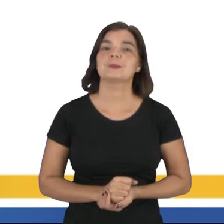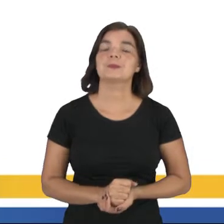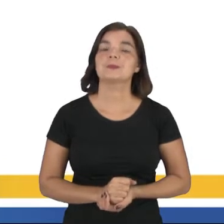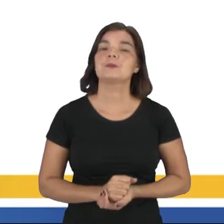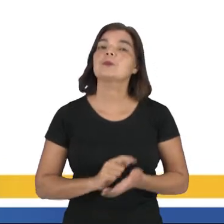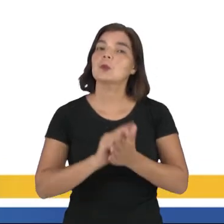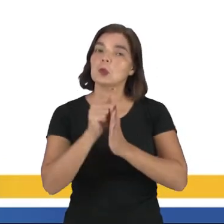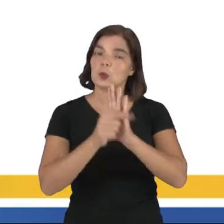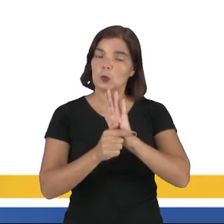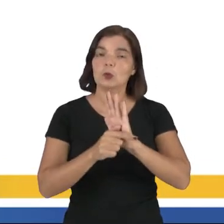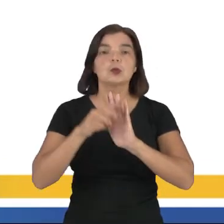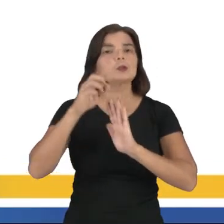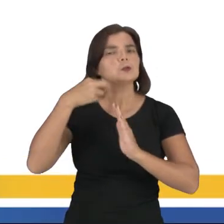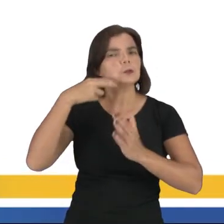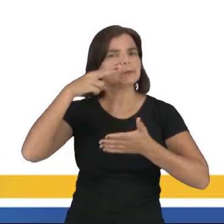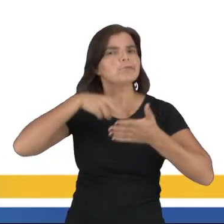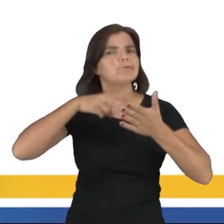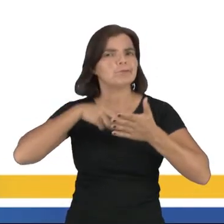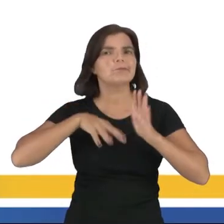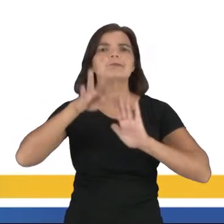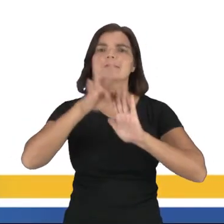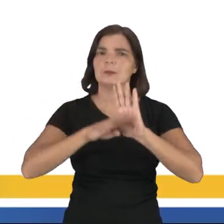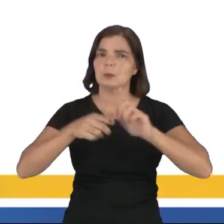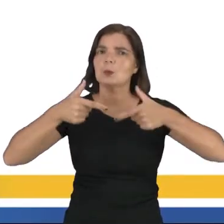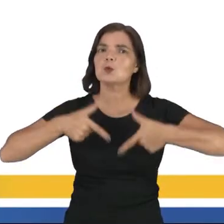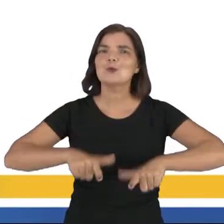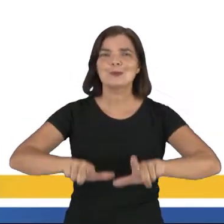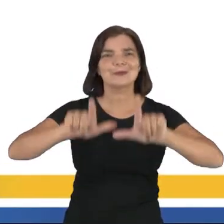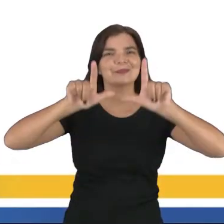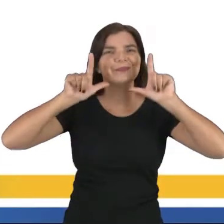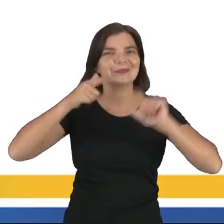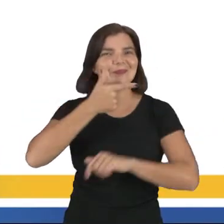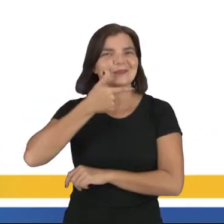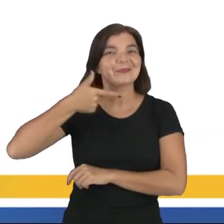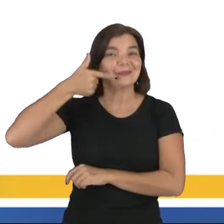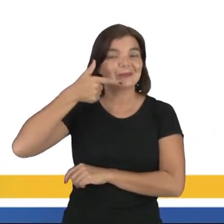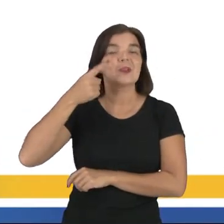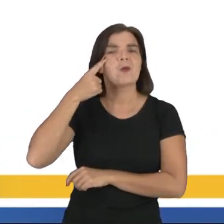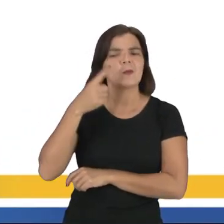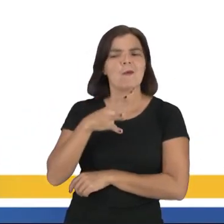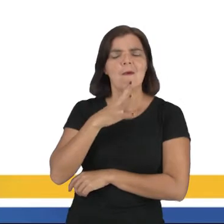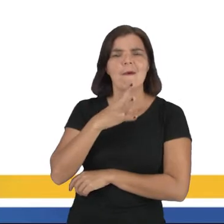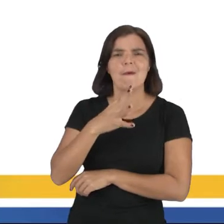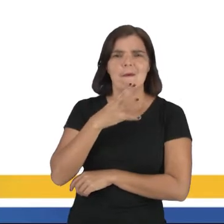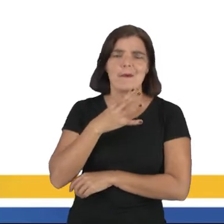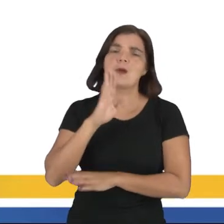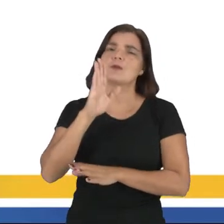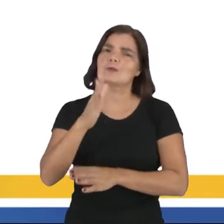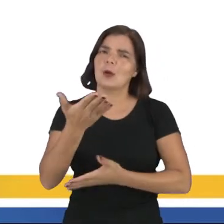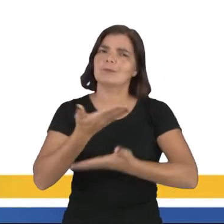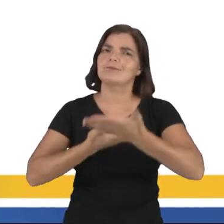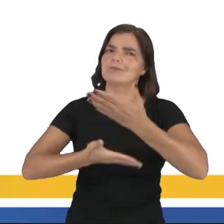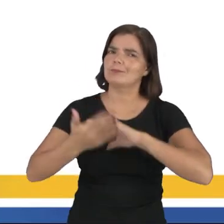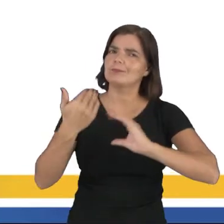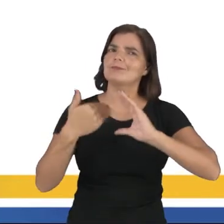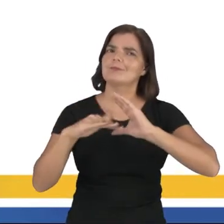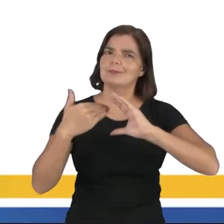gênero dos textos que você acabou de ler é chamado de meme. Você provavelmente reconheceu ou já